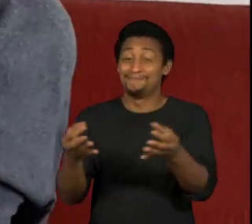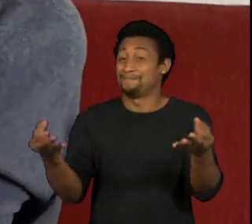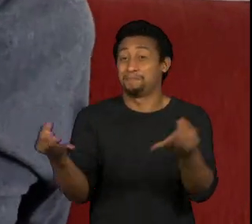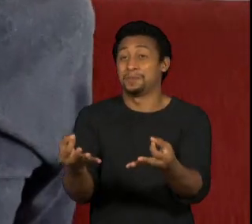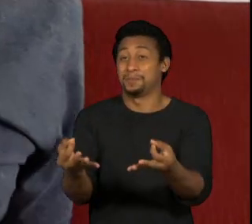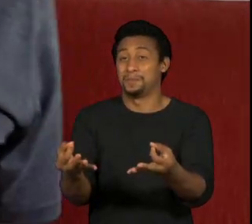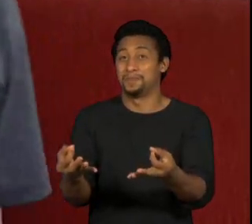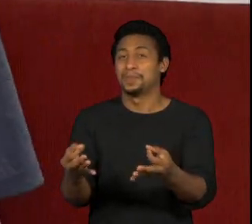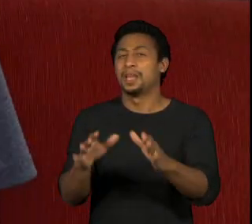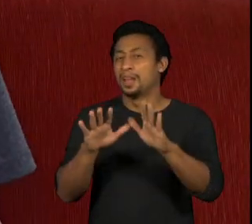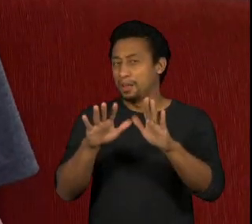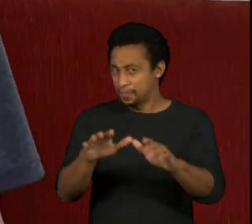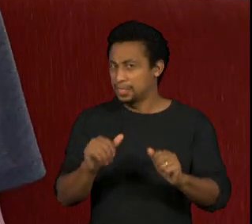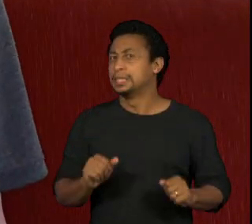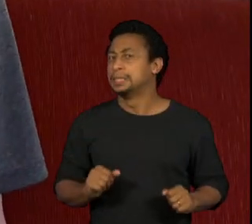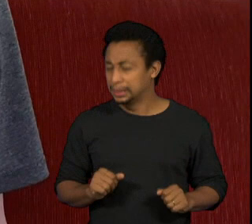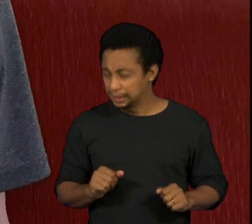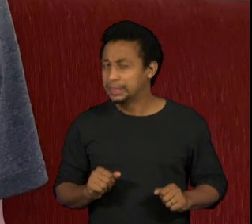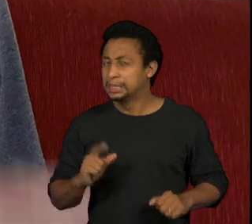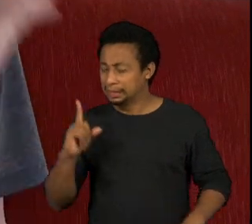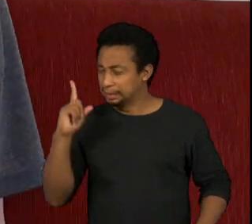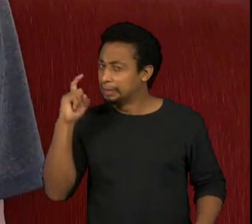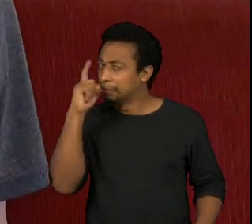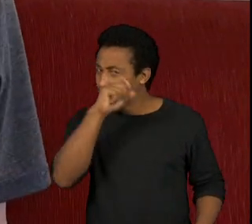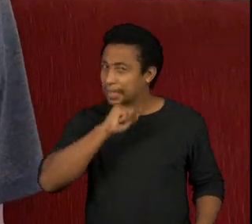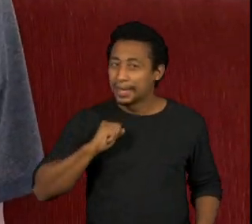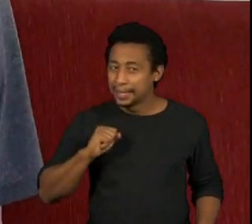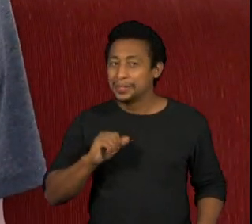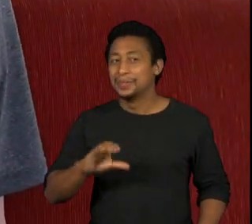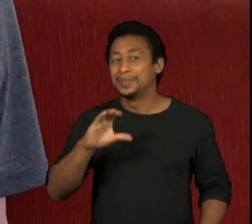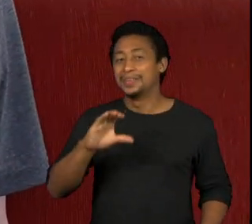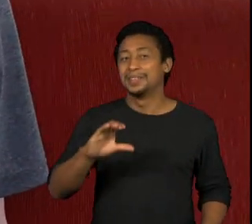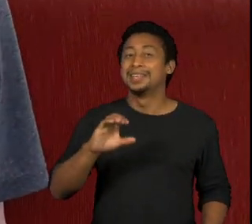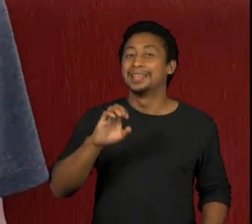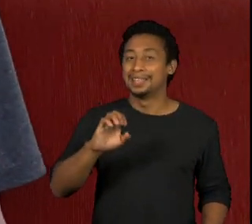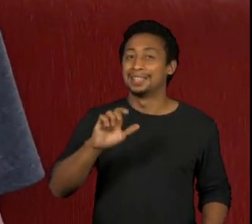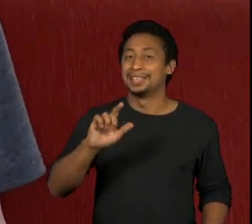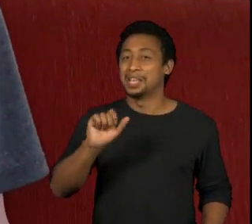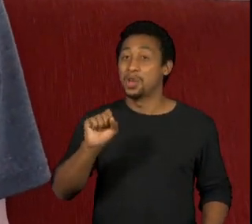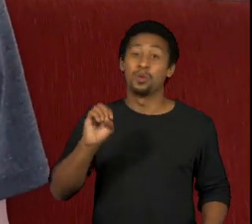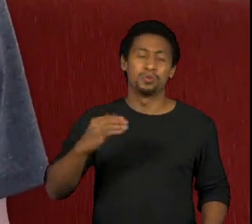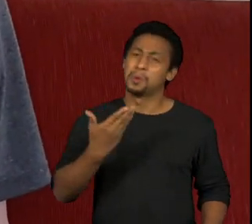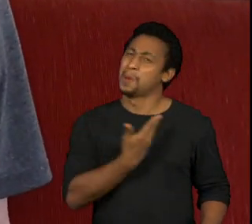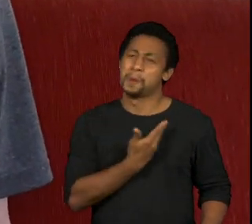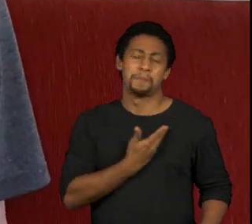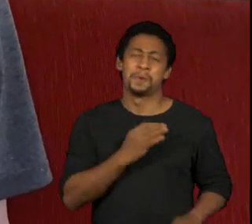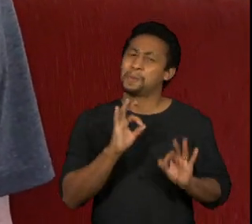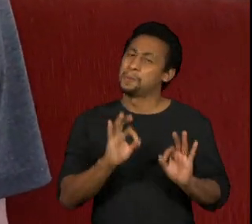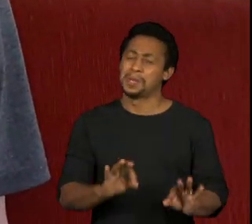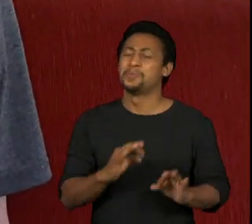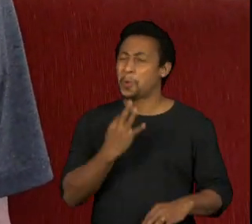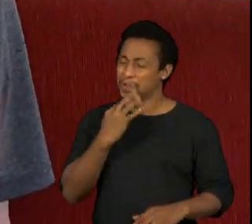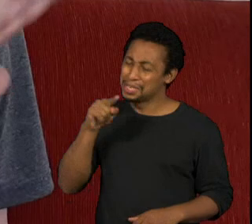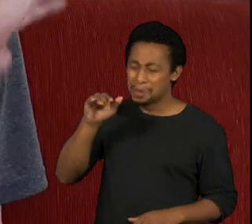15 abraços para o Celso. O Celso é meu brother, conheço esse cara de moleque.